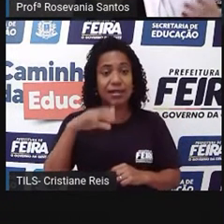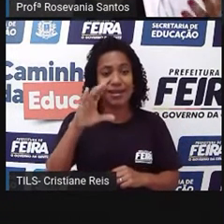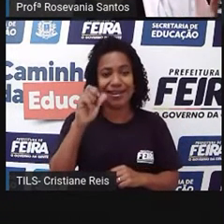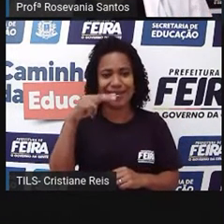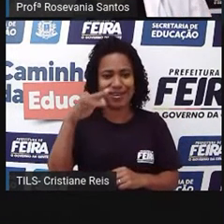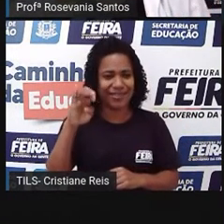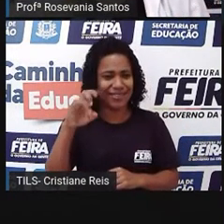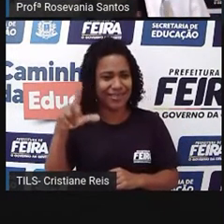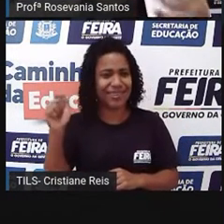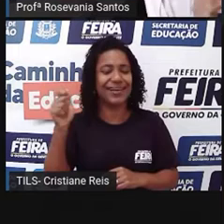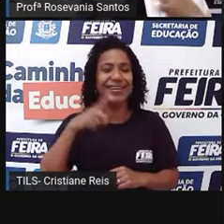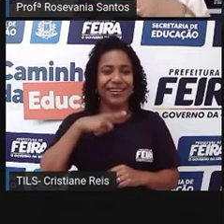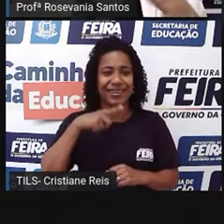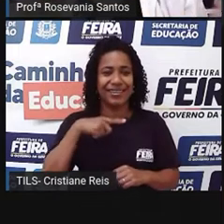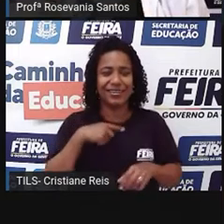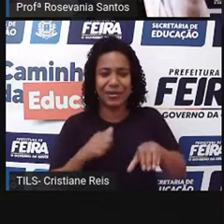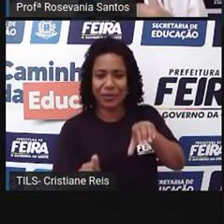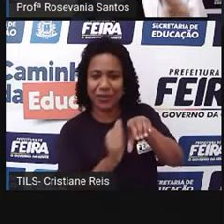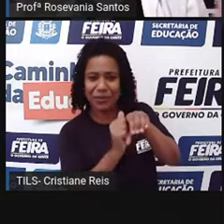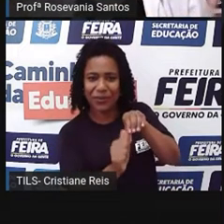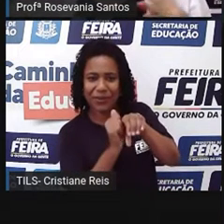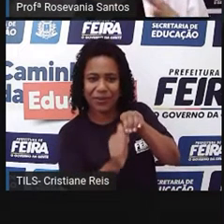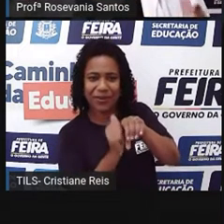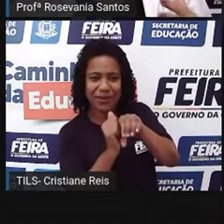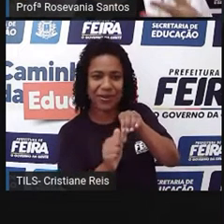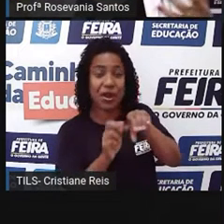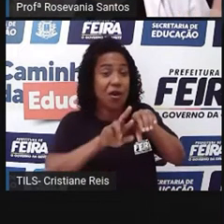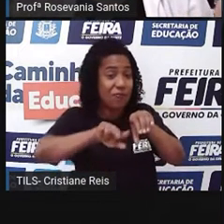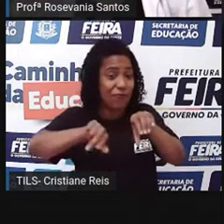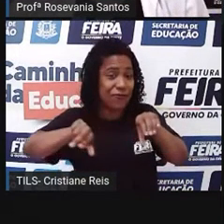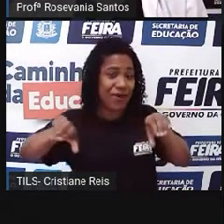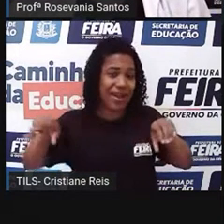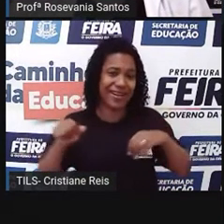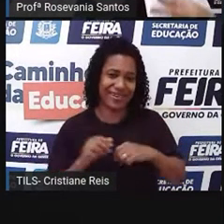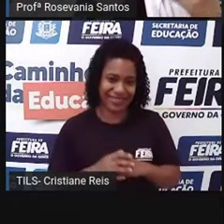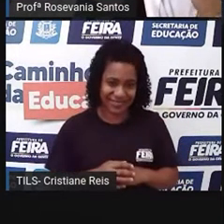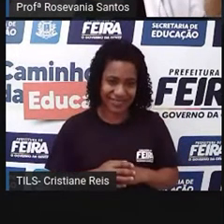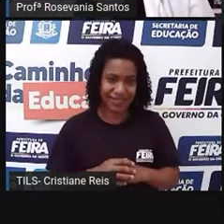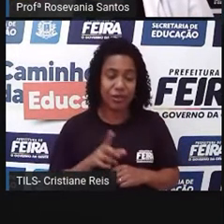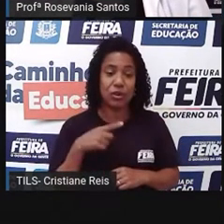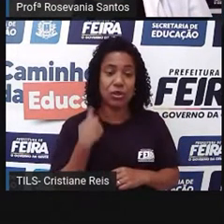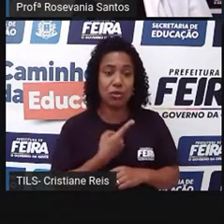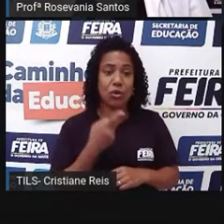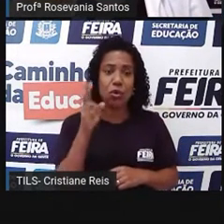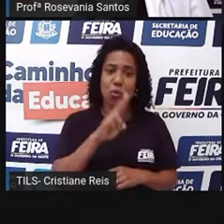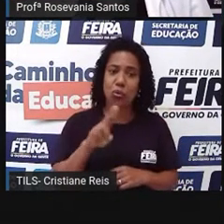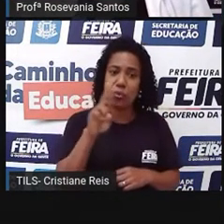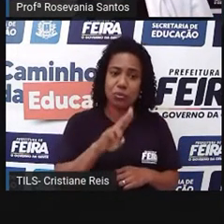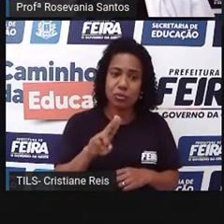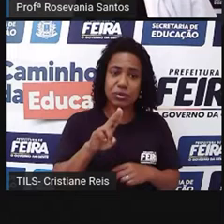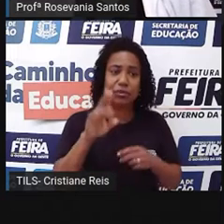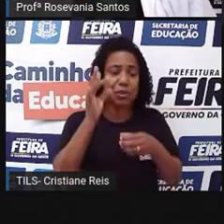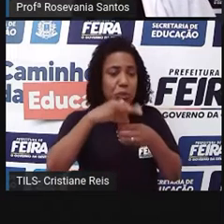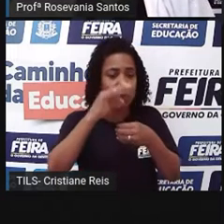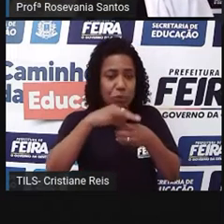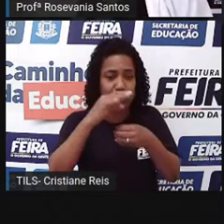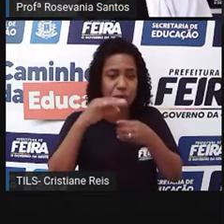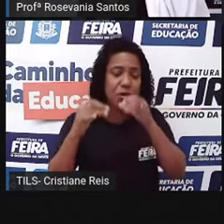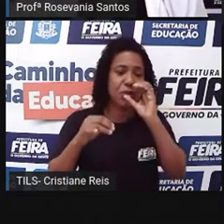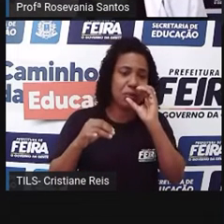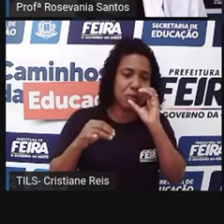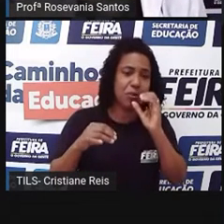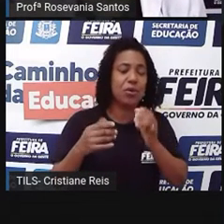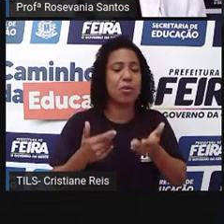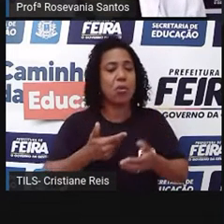Então a gente faz essa, né, a gente tem esse equilíbrio, né, hora tomar chá, hora banhar,